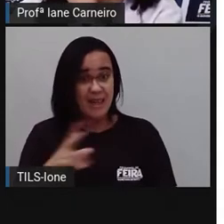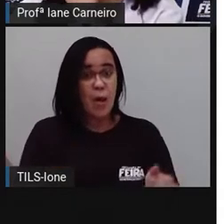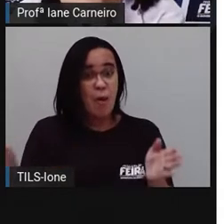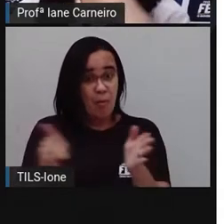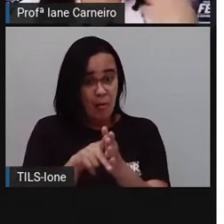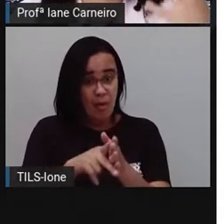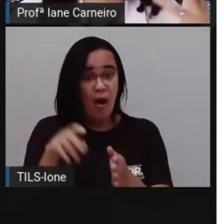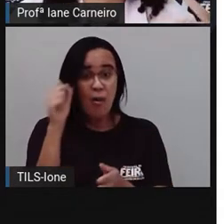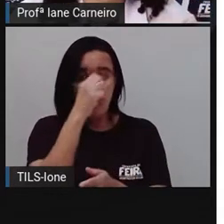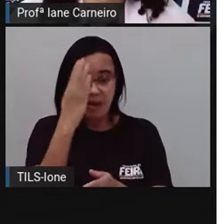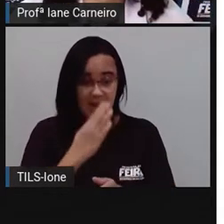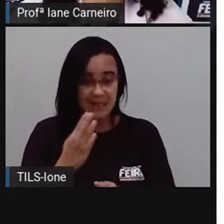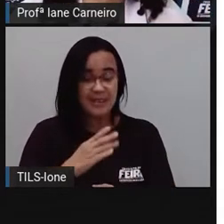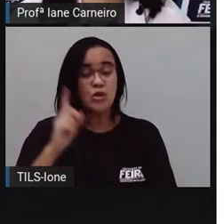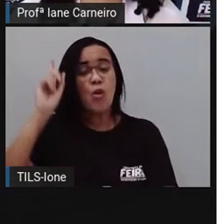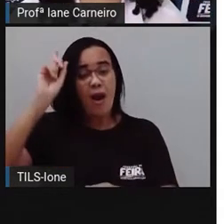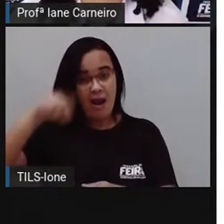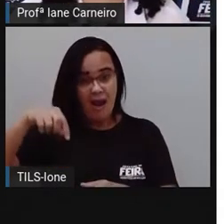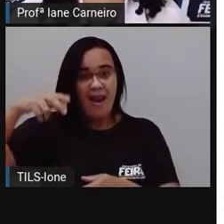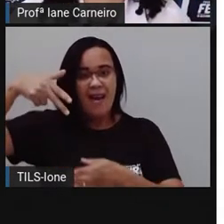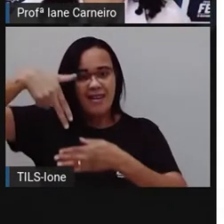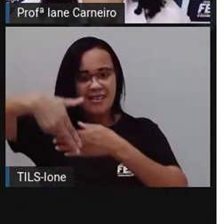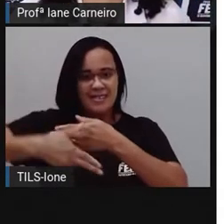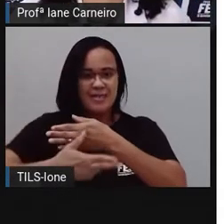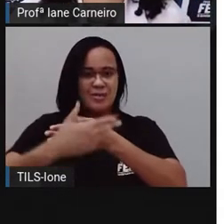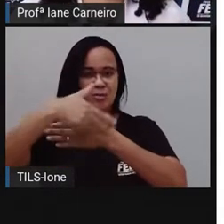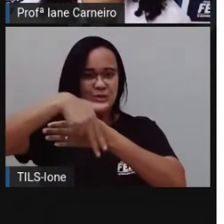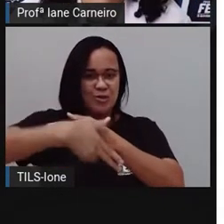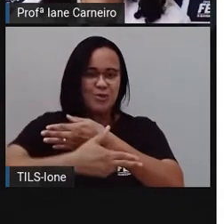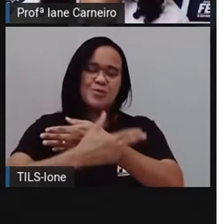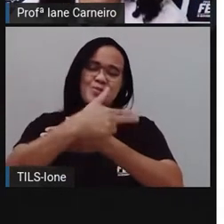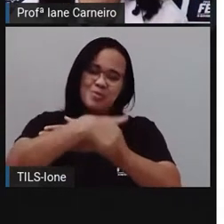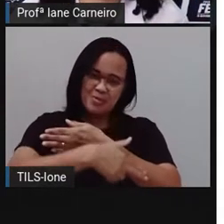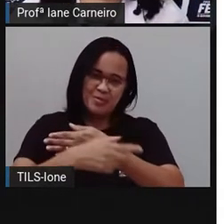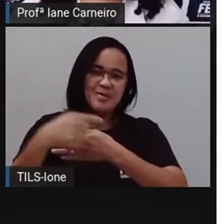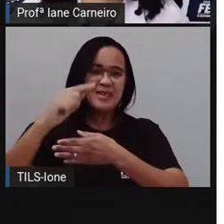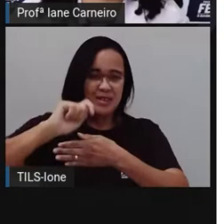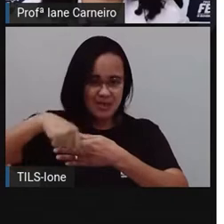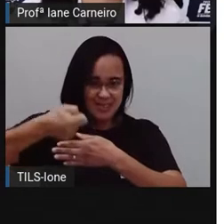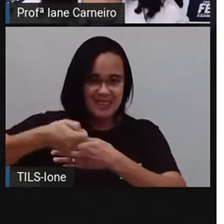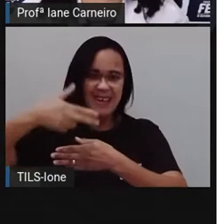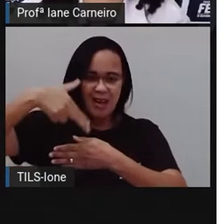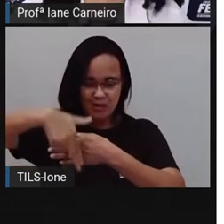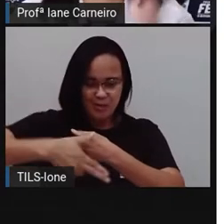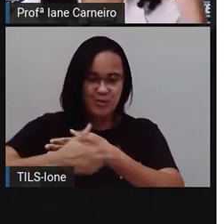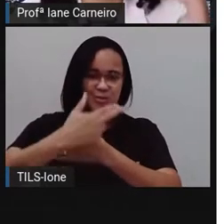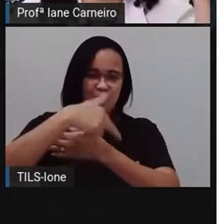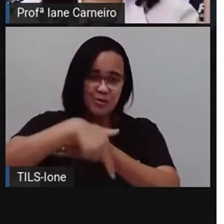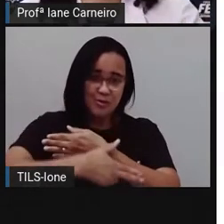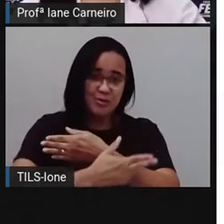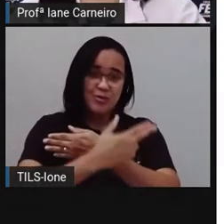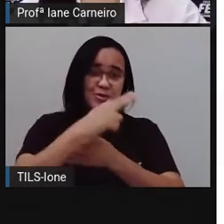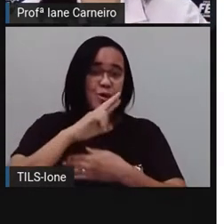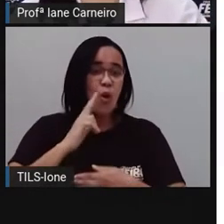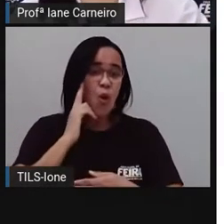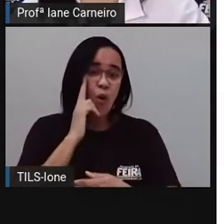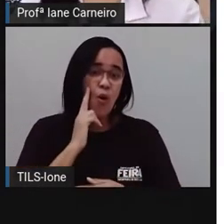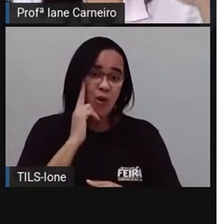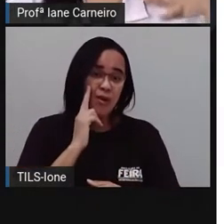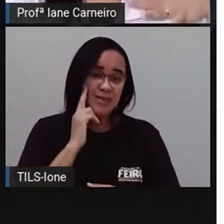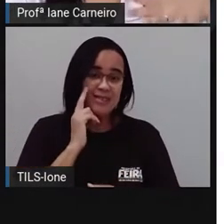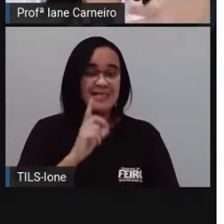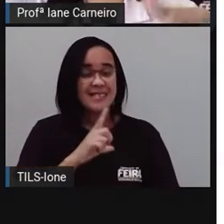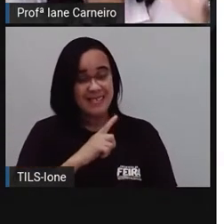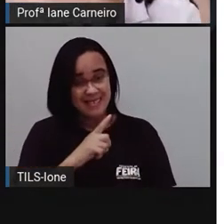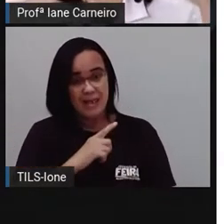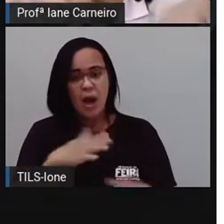da região, dos rios brasileiros, são os botos, cor de rosa, bom? Tem muito golfinho que não nasce aqui no Brasil, eles